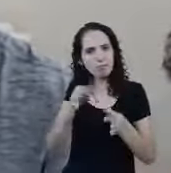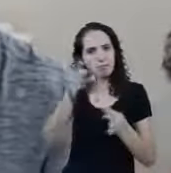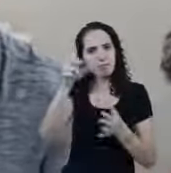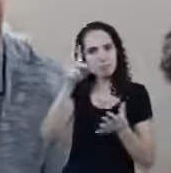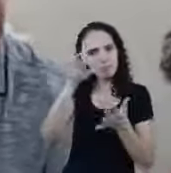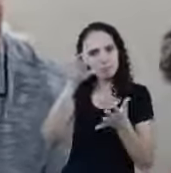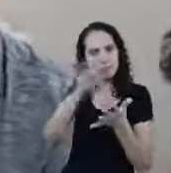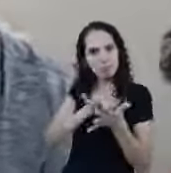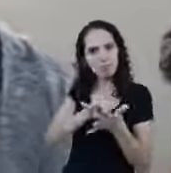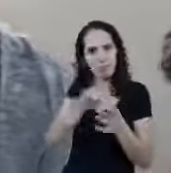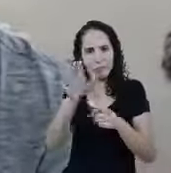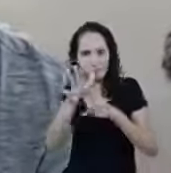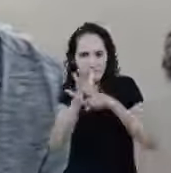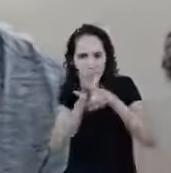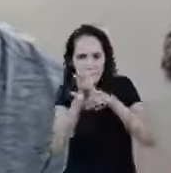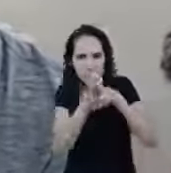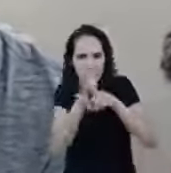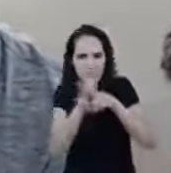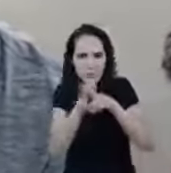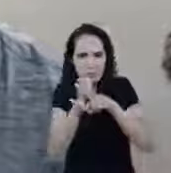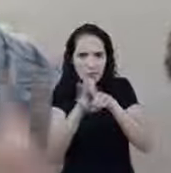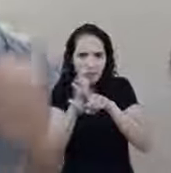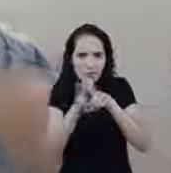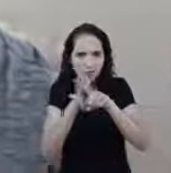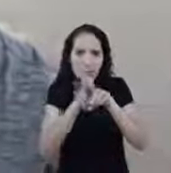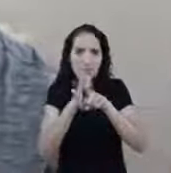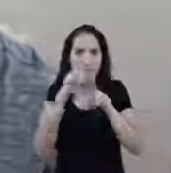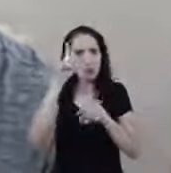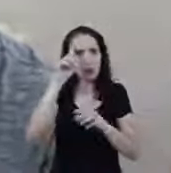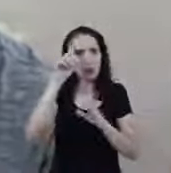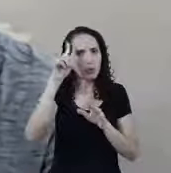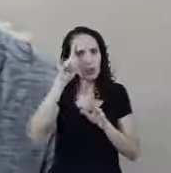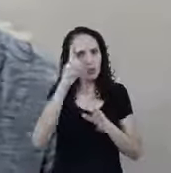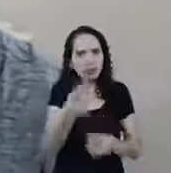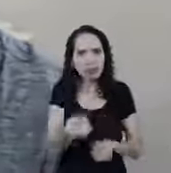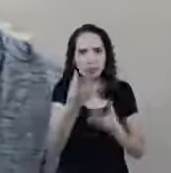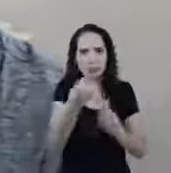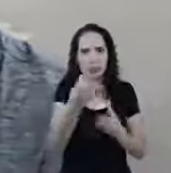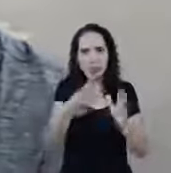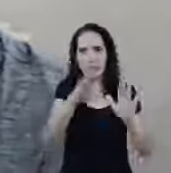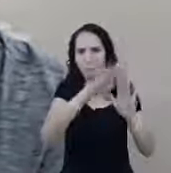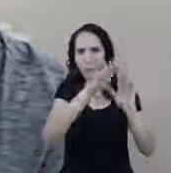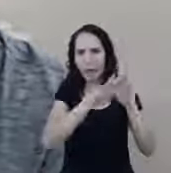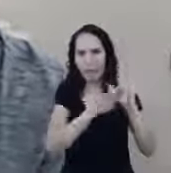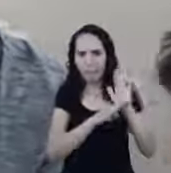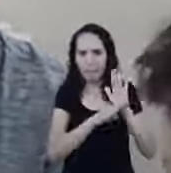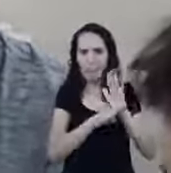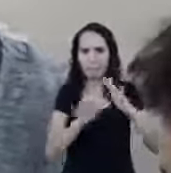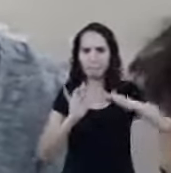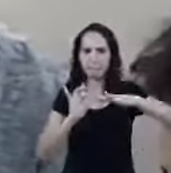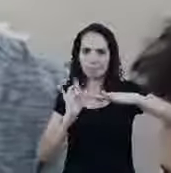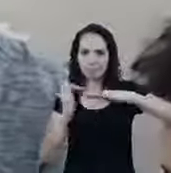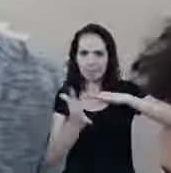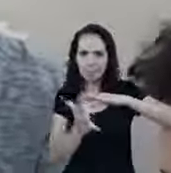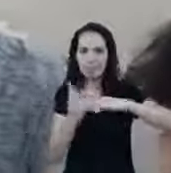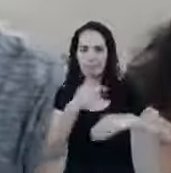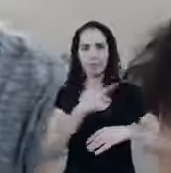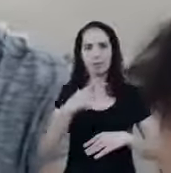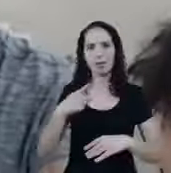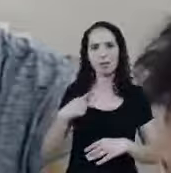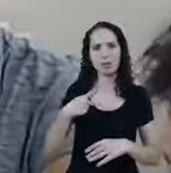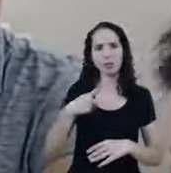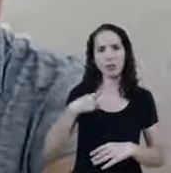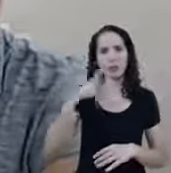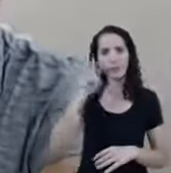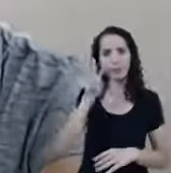pesquisado Bastante Temos emitido boletins Diários Nas nossas listas De transmissão Então pastores Que nos acompanham